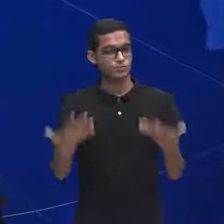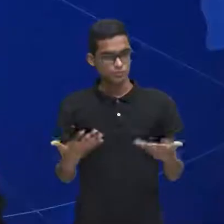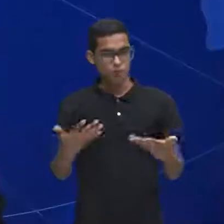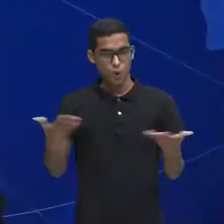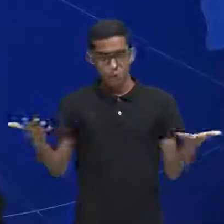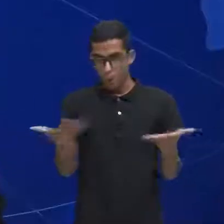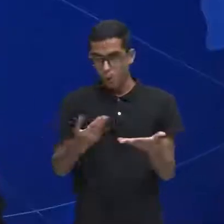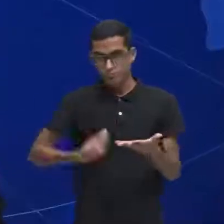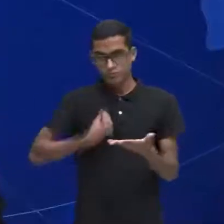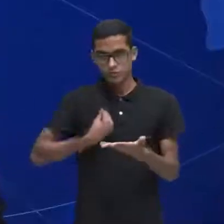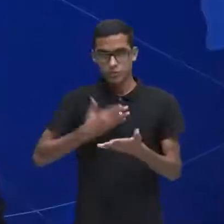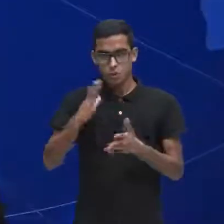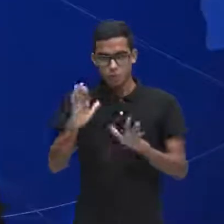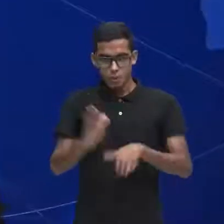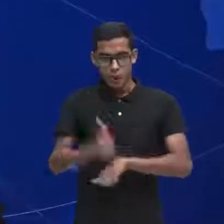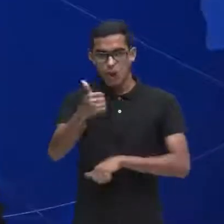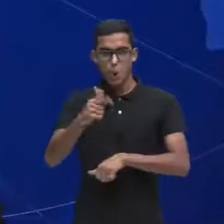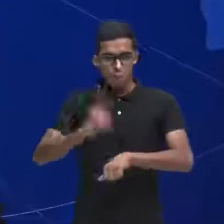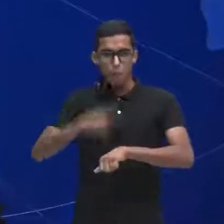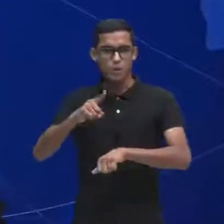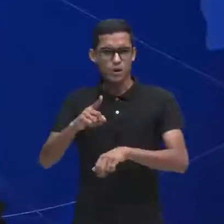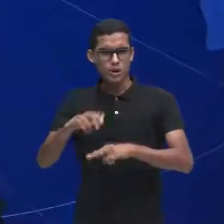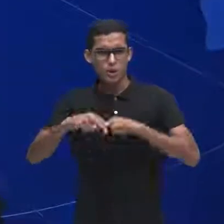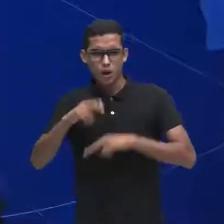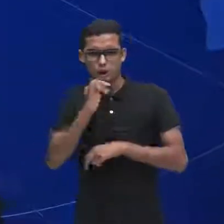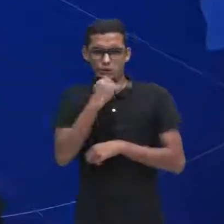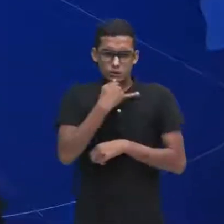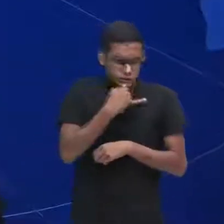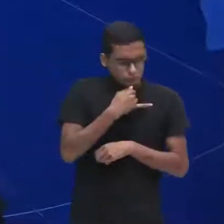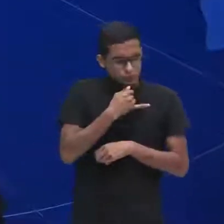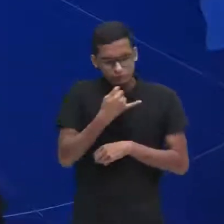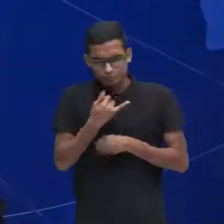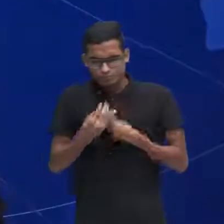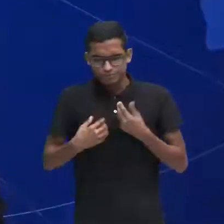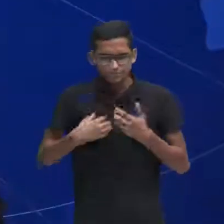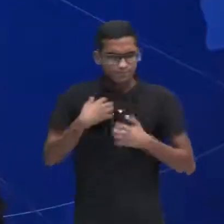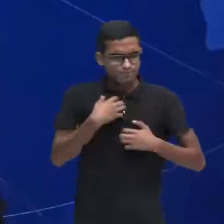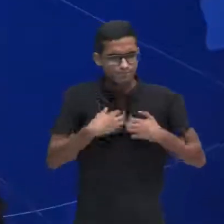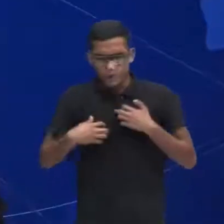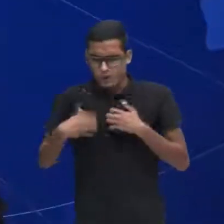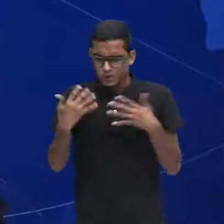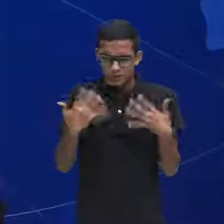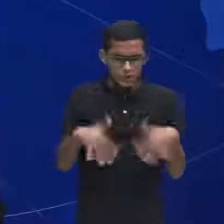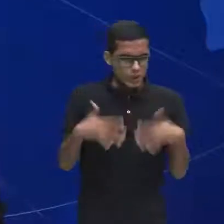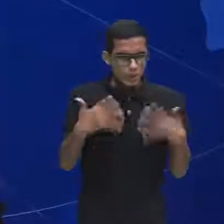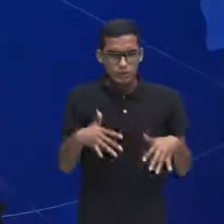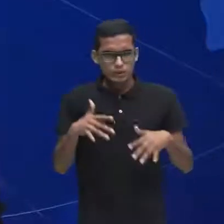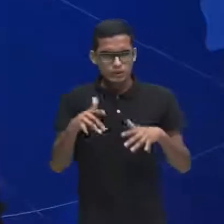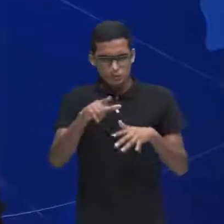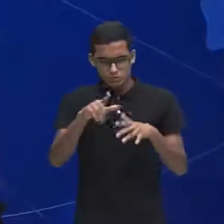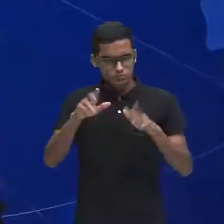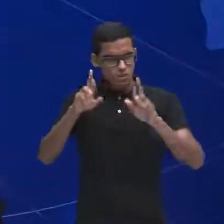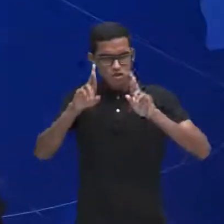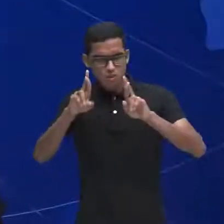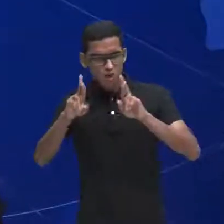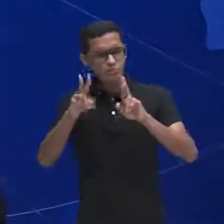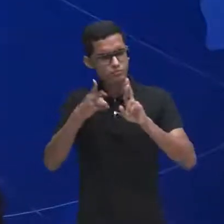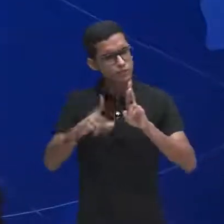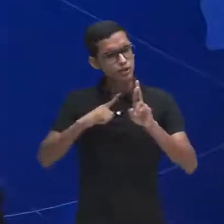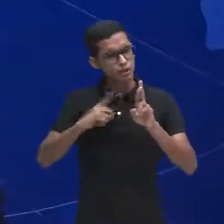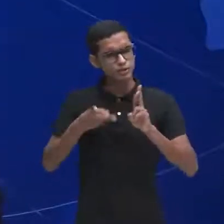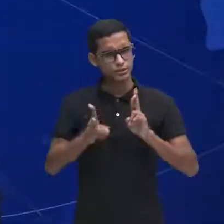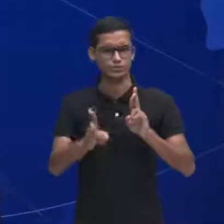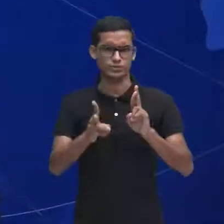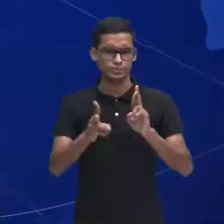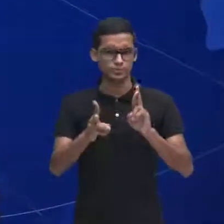está vivendo o melhor momento da tua vida está mais triste está mais cabeça baixa não perca de vista a esperança de que você é possibilidade é uma coisa